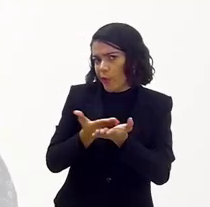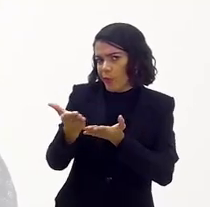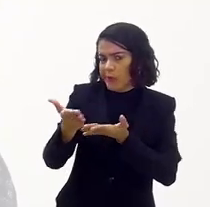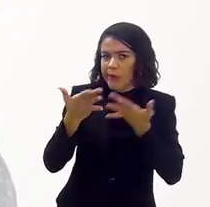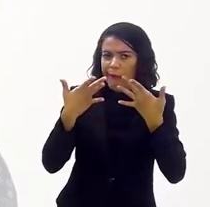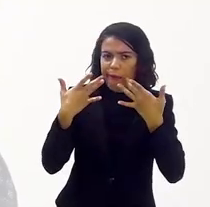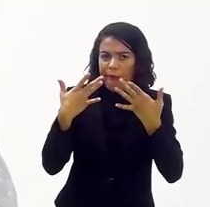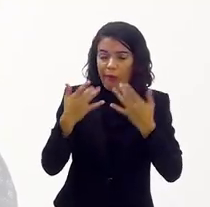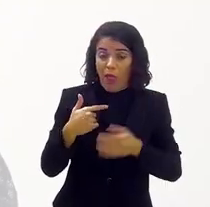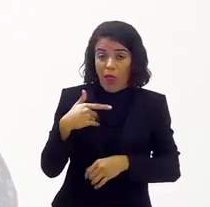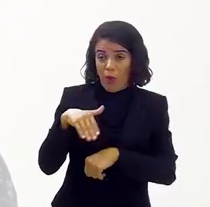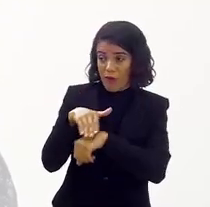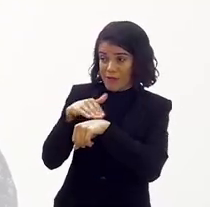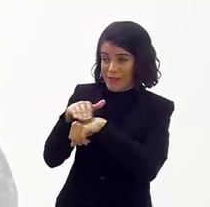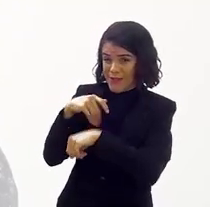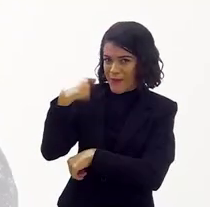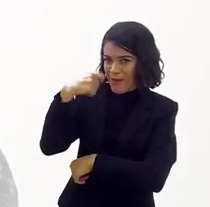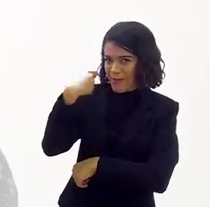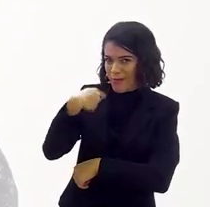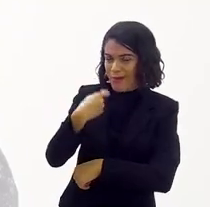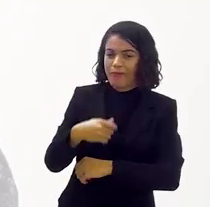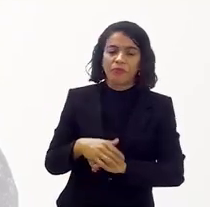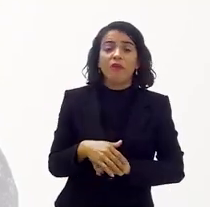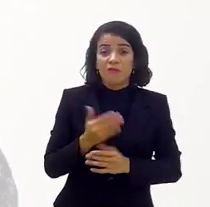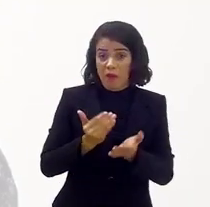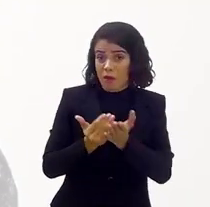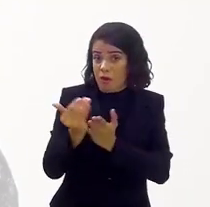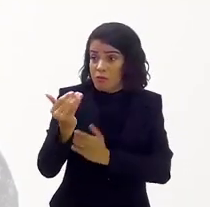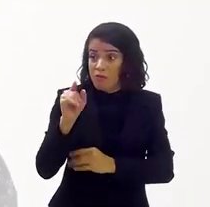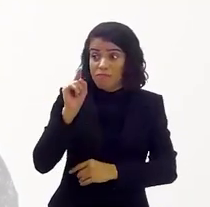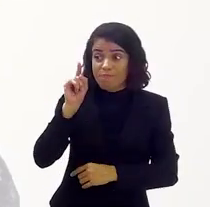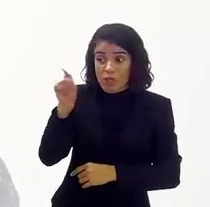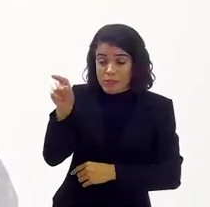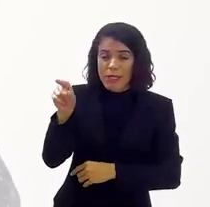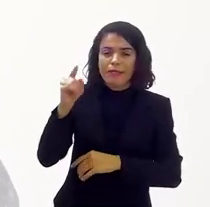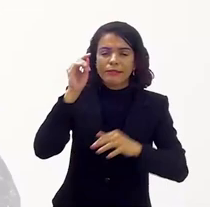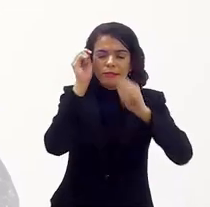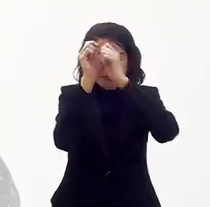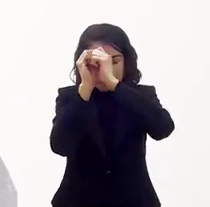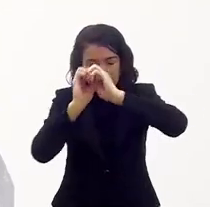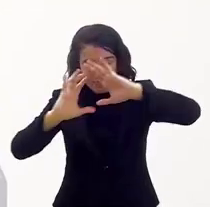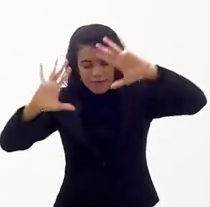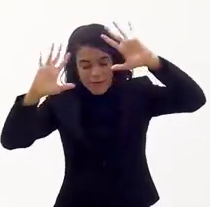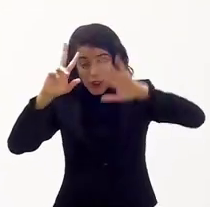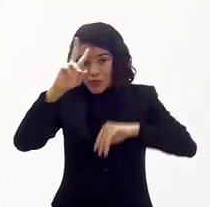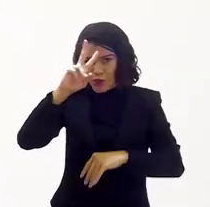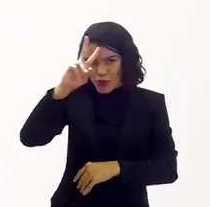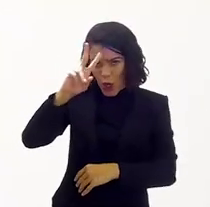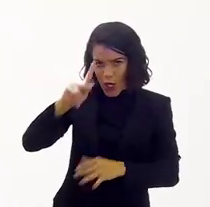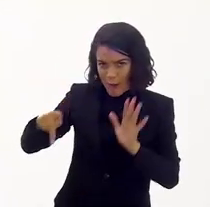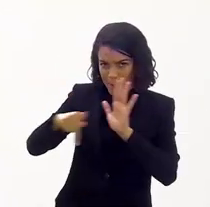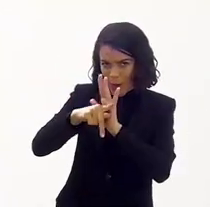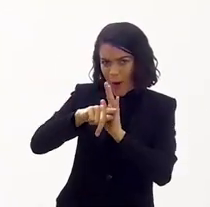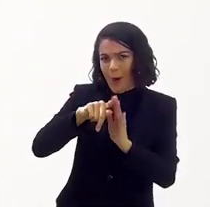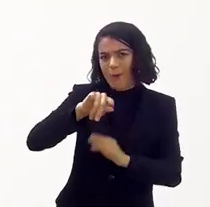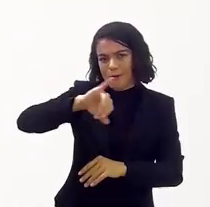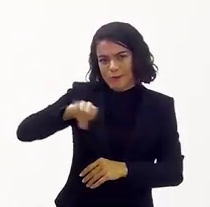espetáculo? Então, falei para o ator, vamos fazer o seguinte, a gente vai começar o espetáculo você imaginando a sua história.